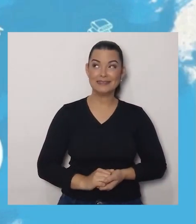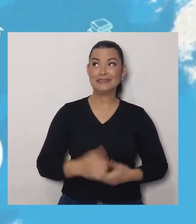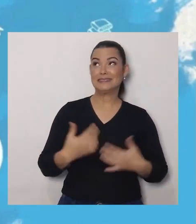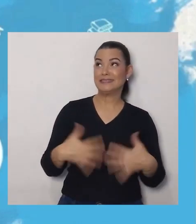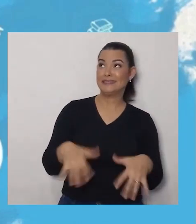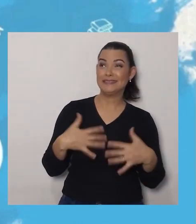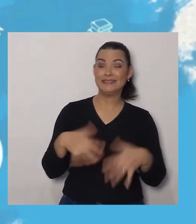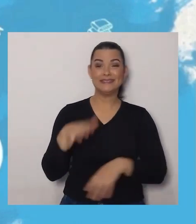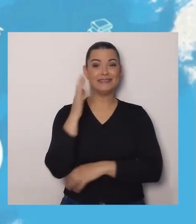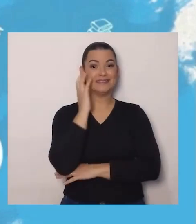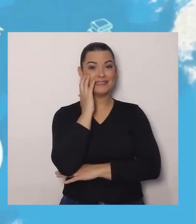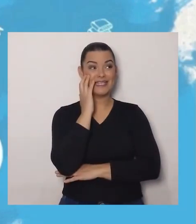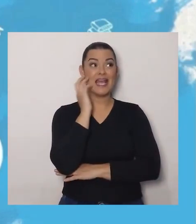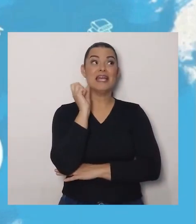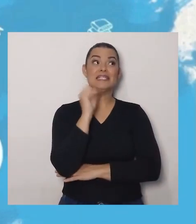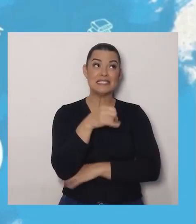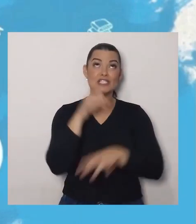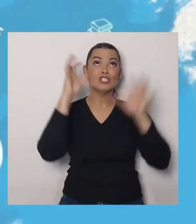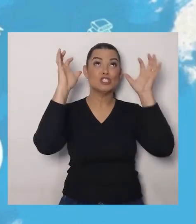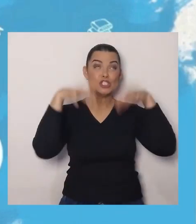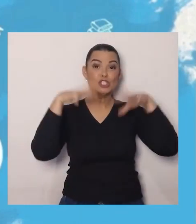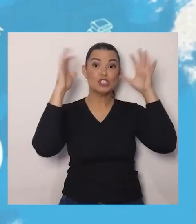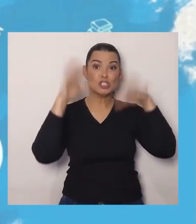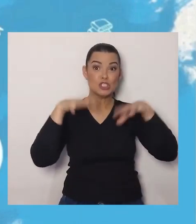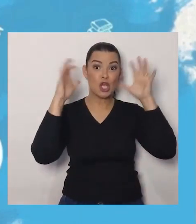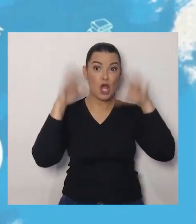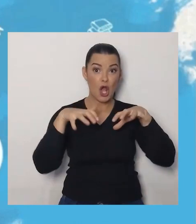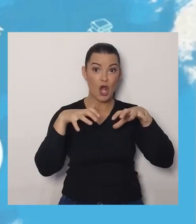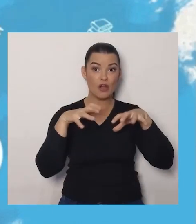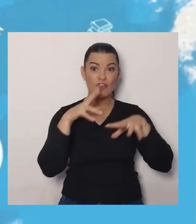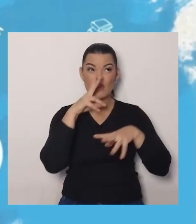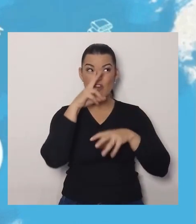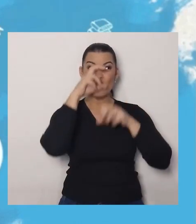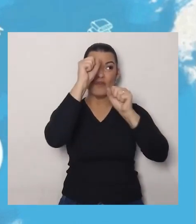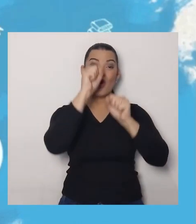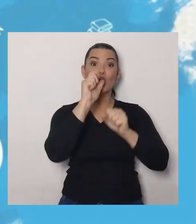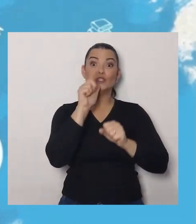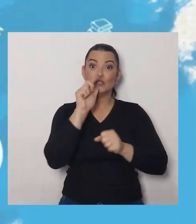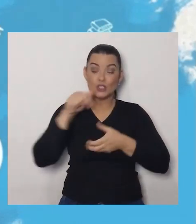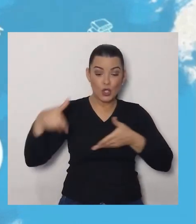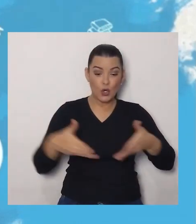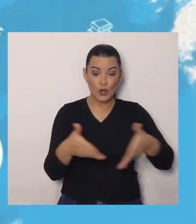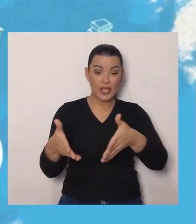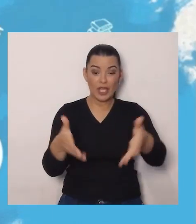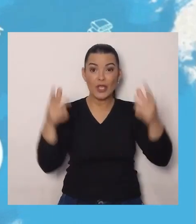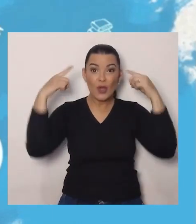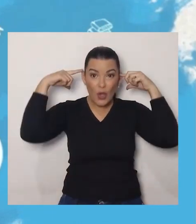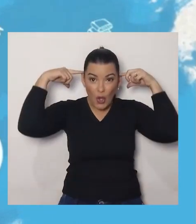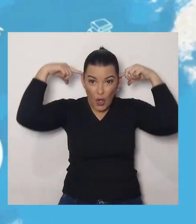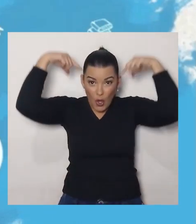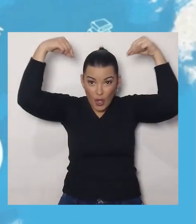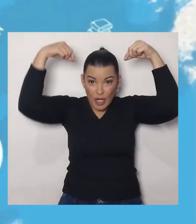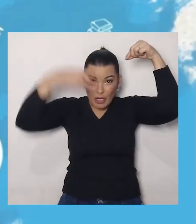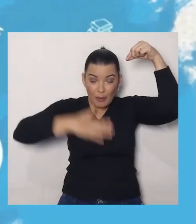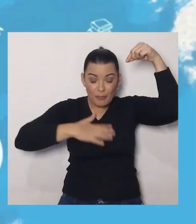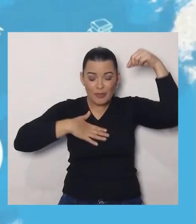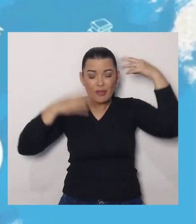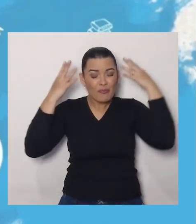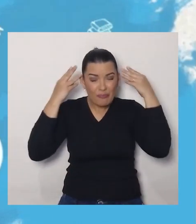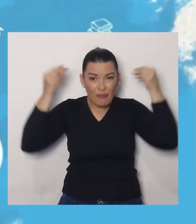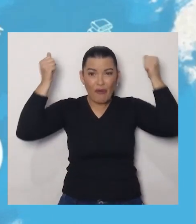Se chover muito, o rio vai molhar as minhas orelhas. Mas o leão disse,